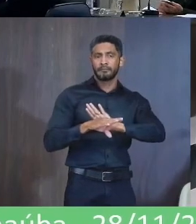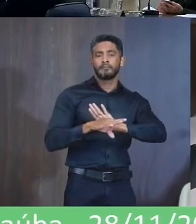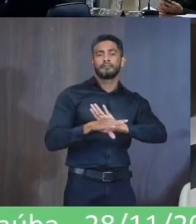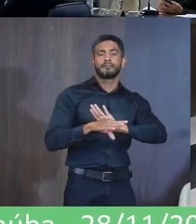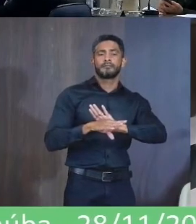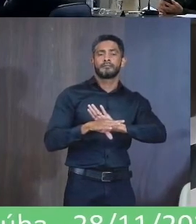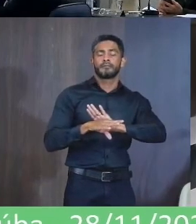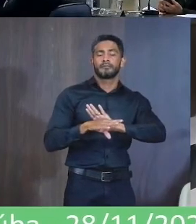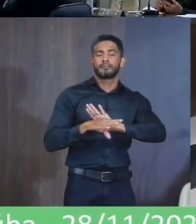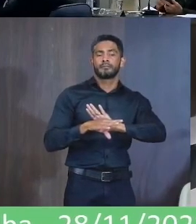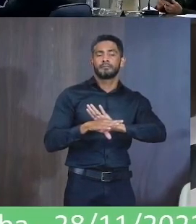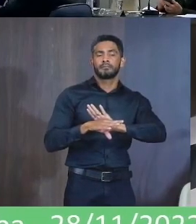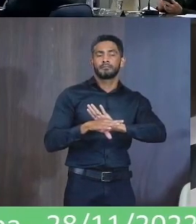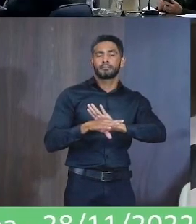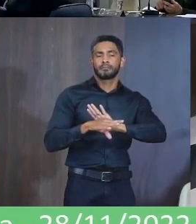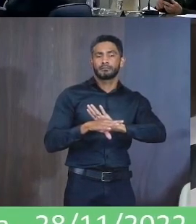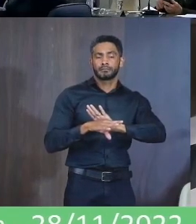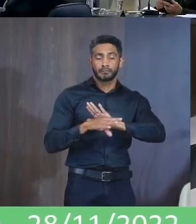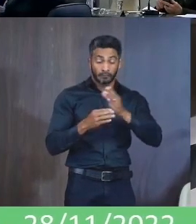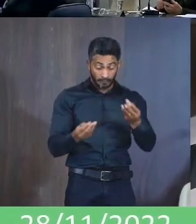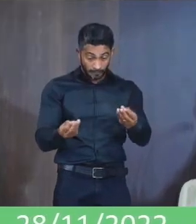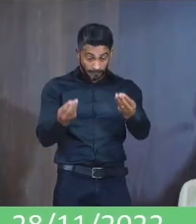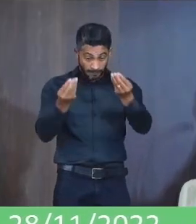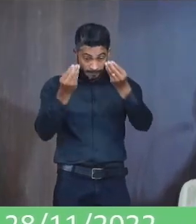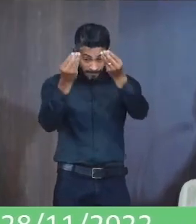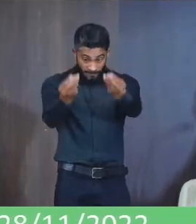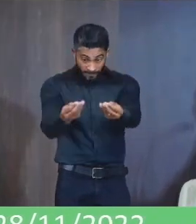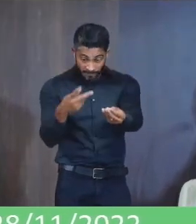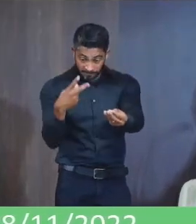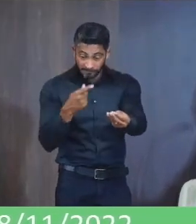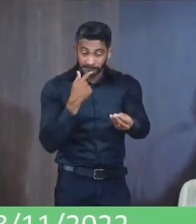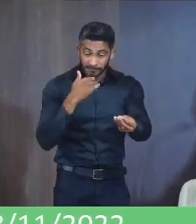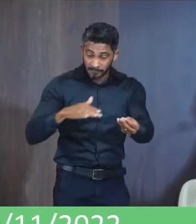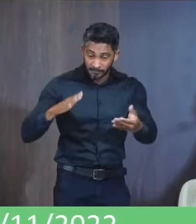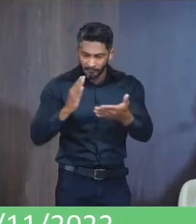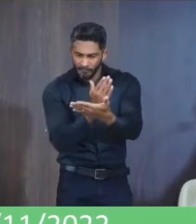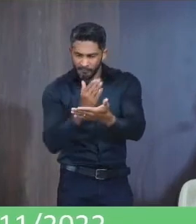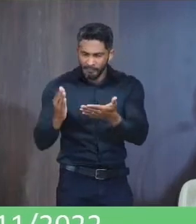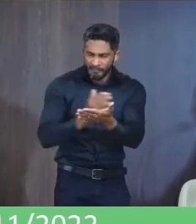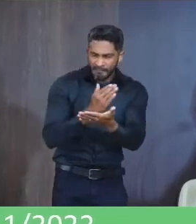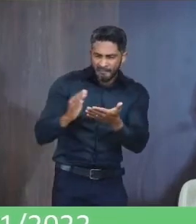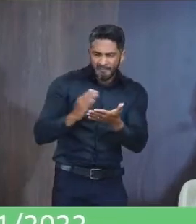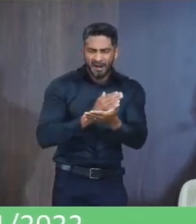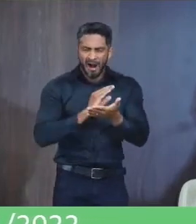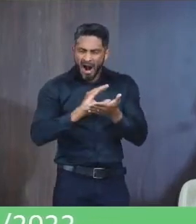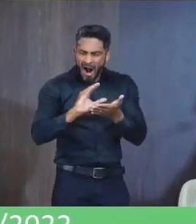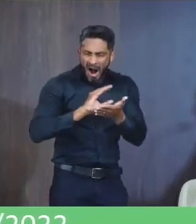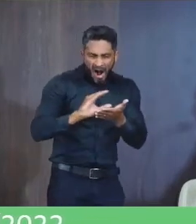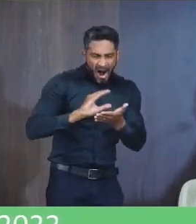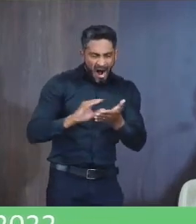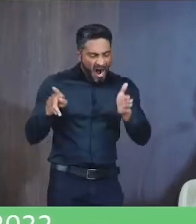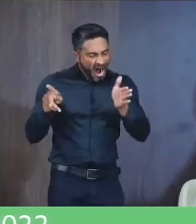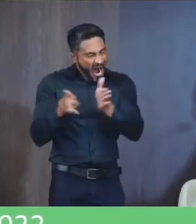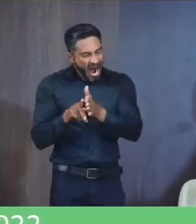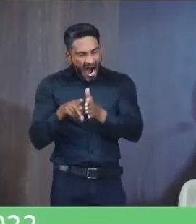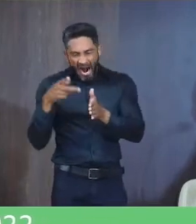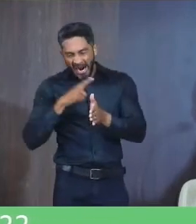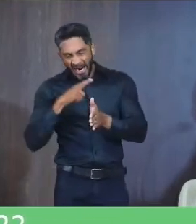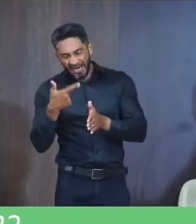questão De trazer para as crianças Alguns recursos Que muitas vezes São desprovidos Na própria casa